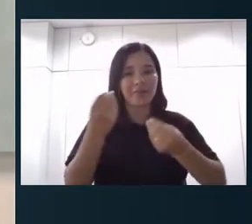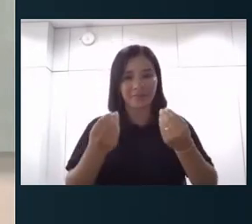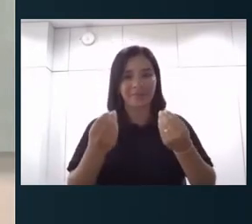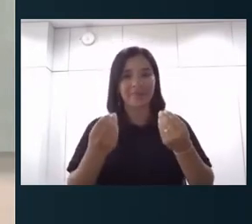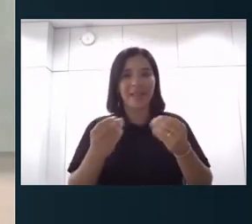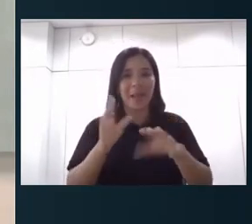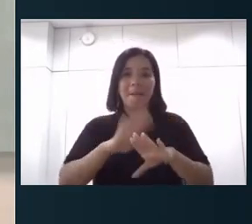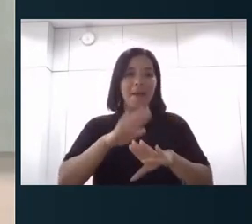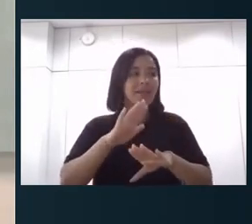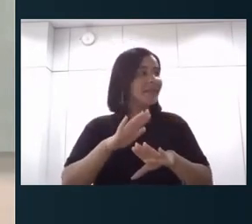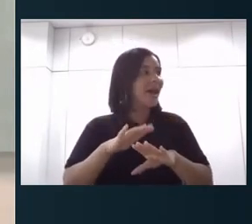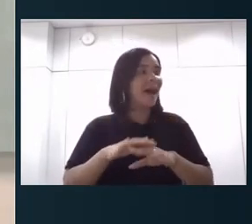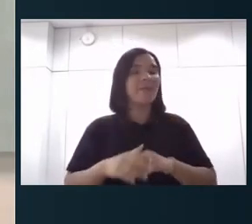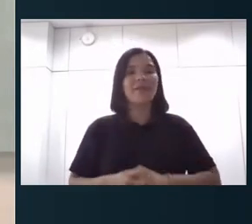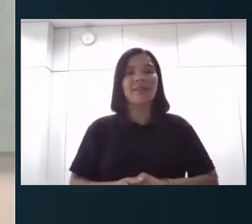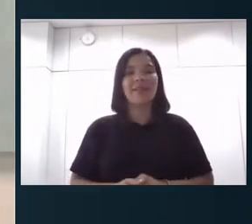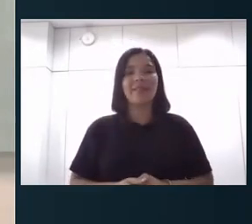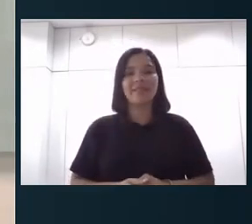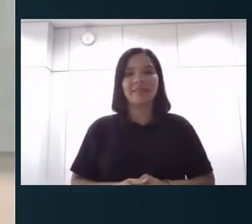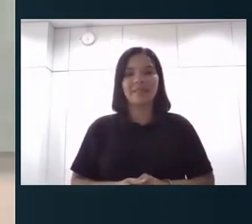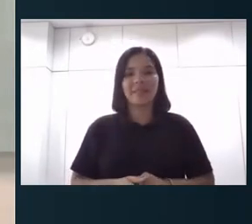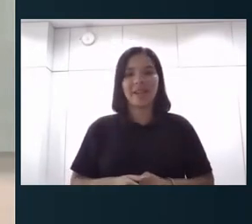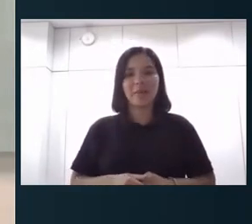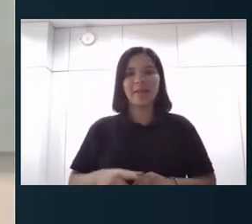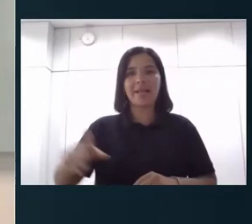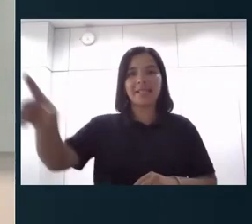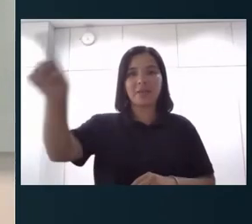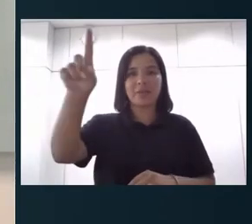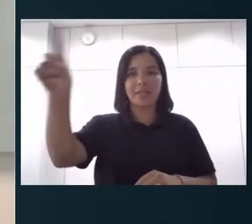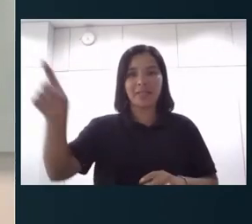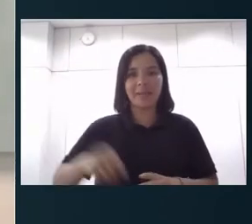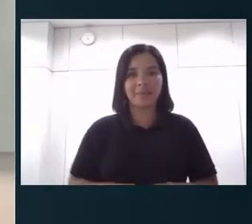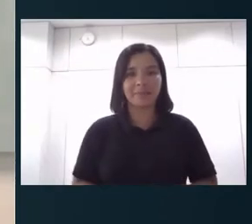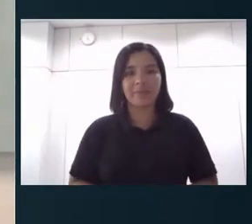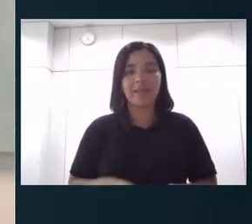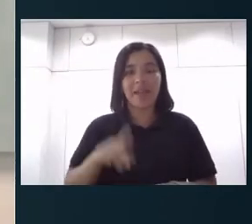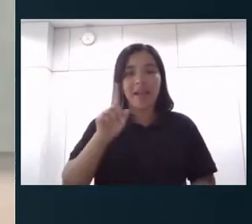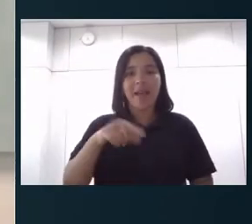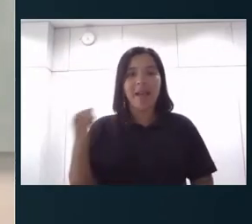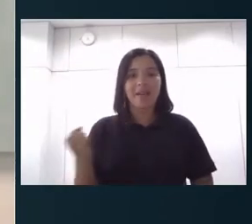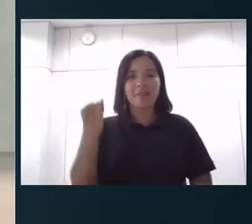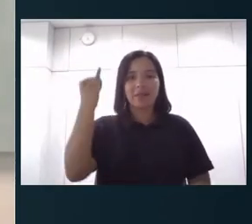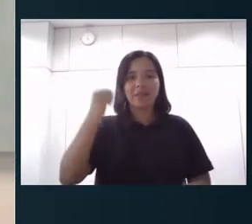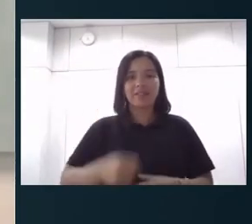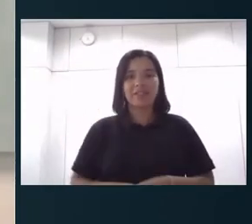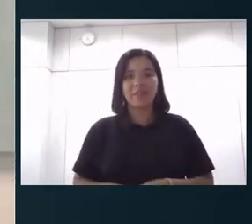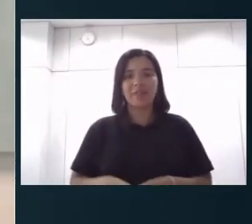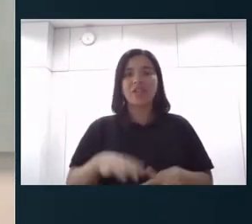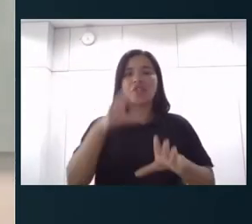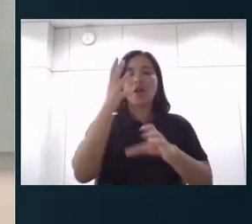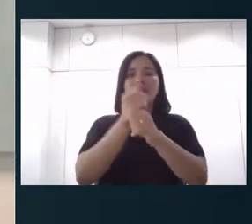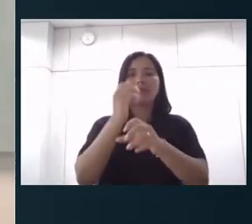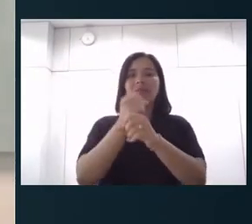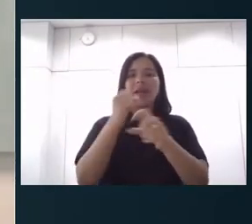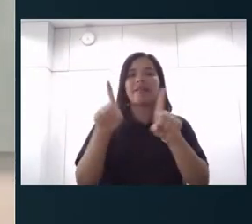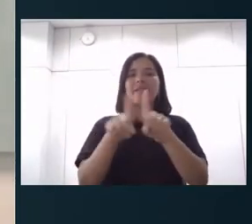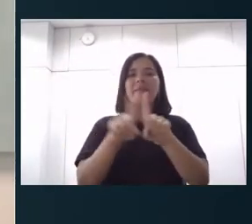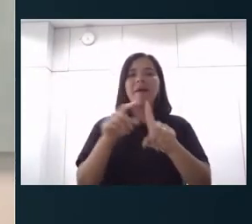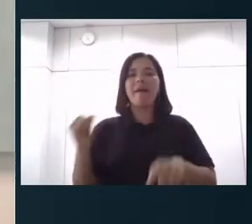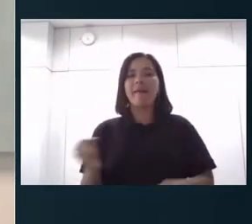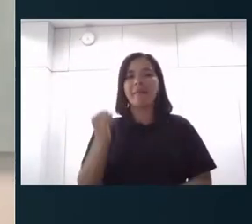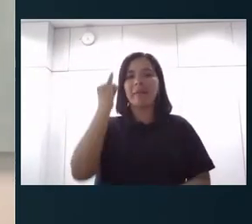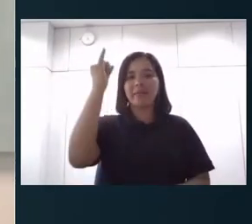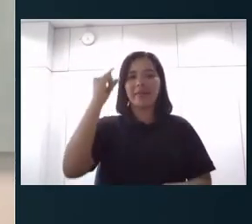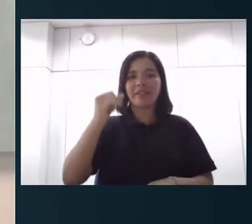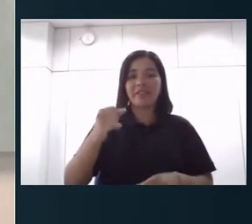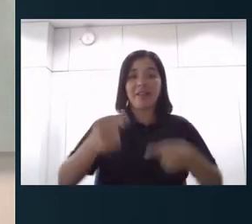mas eu ainda acho que a gente tem um processo, né, importante de transparência ativa é essencial, né, sobre um dado tão importante para a administração pública,